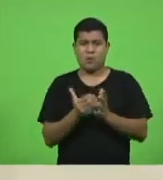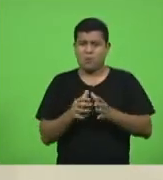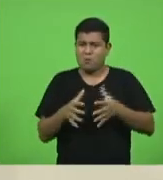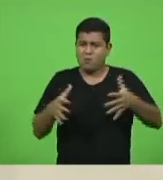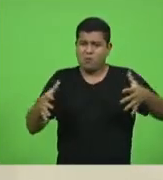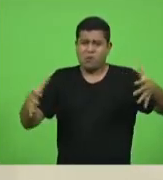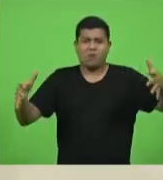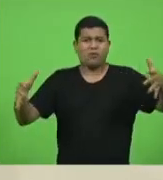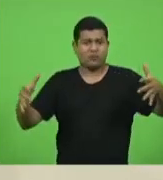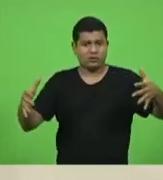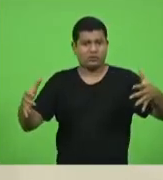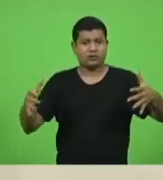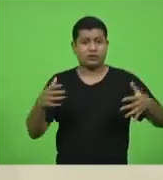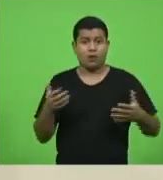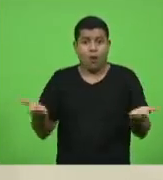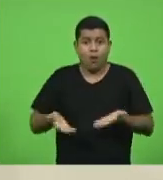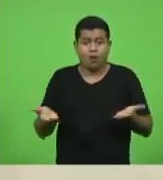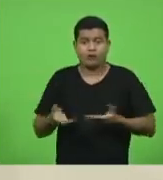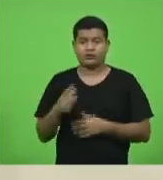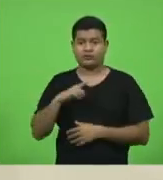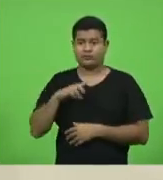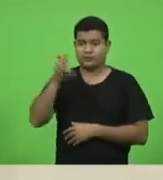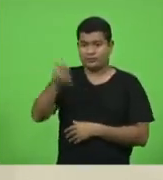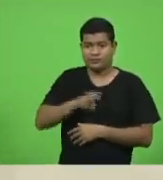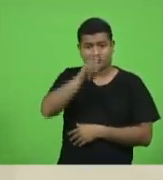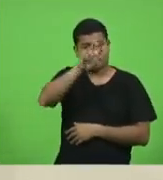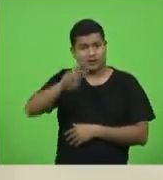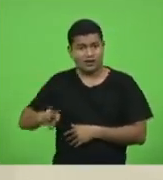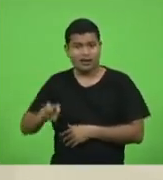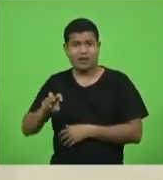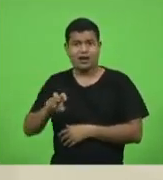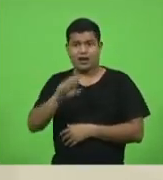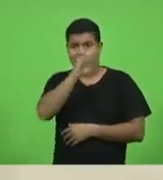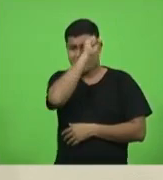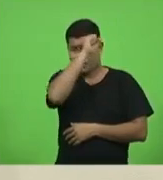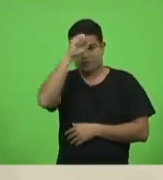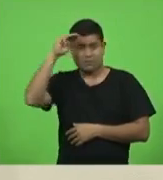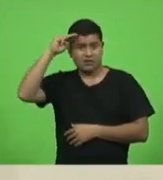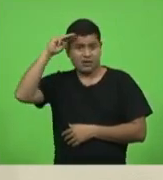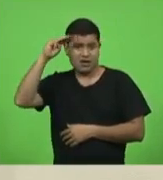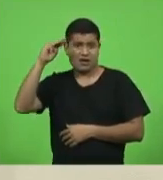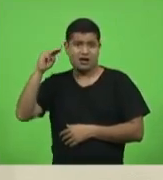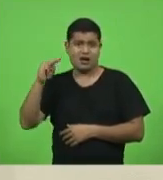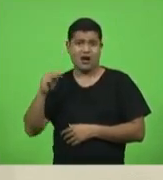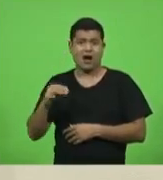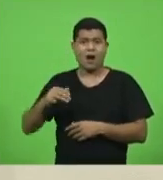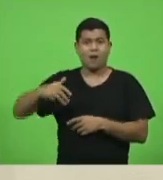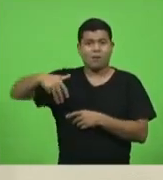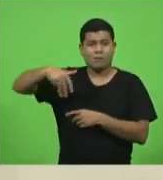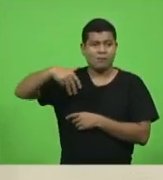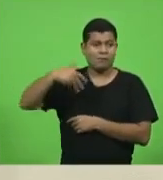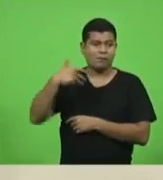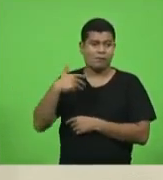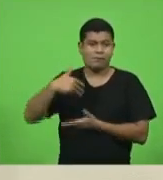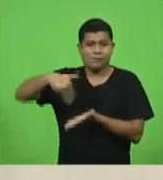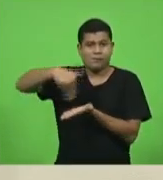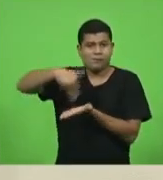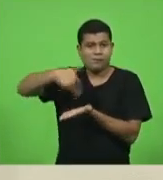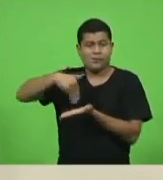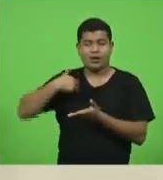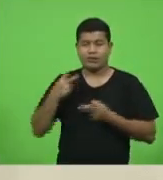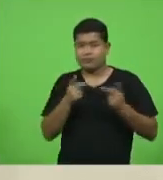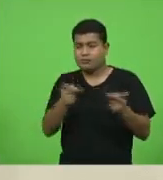tem equipes indo para Xancherê, São Miguel, maravilha, visitando os hospitais para ver o que é